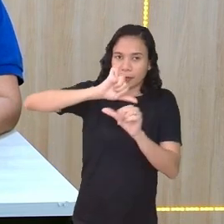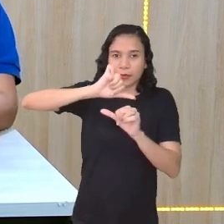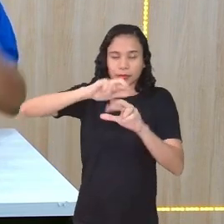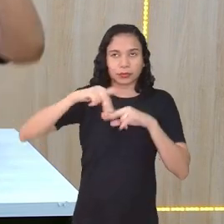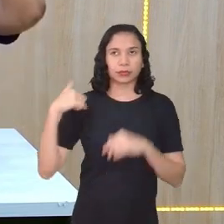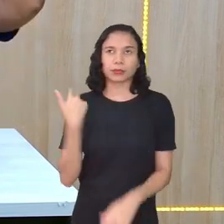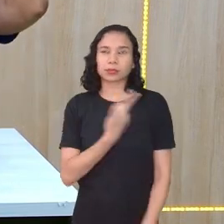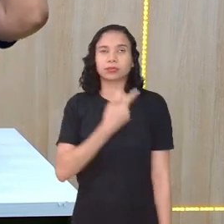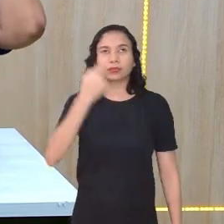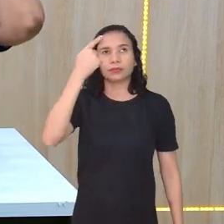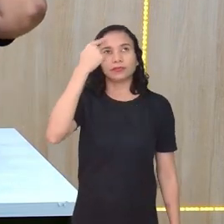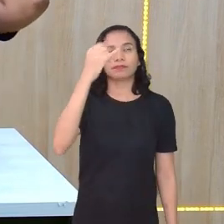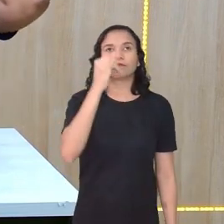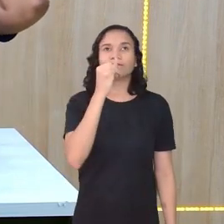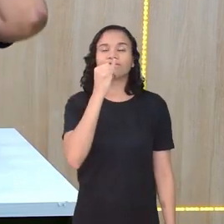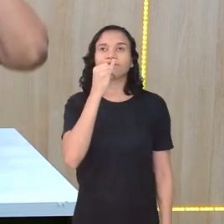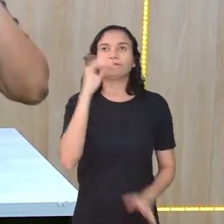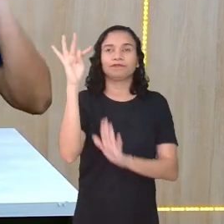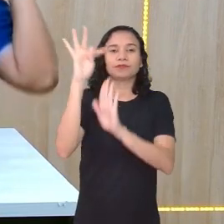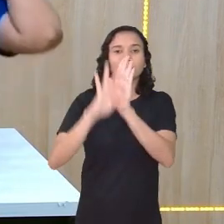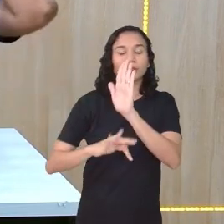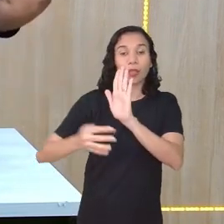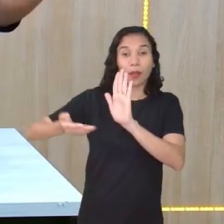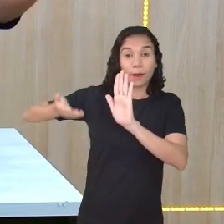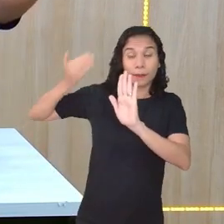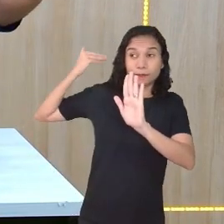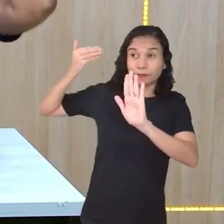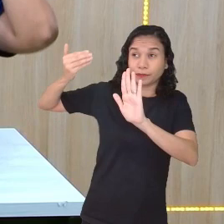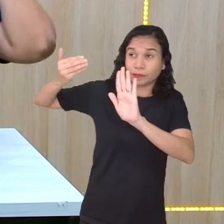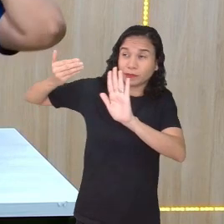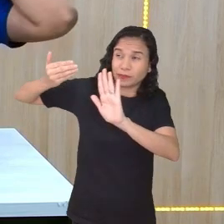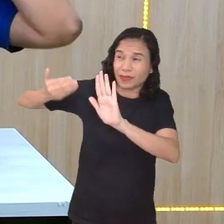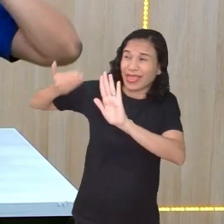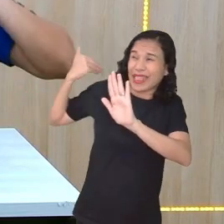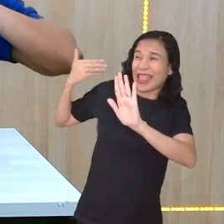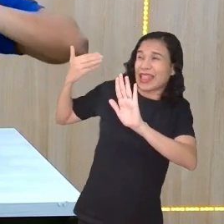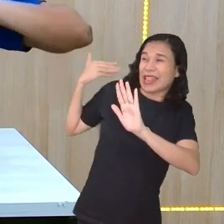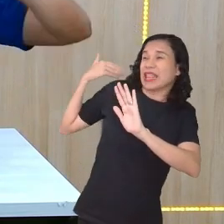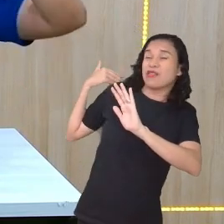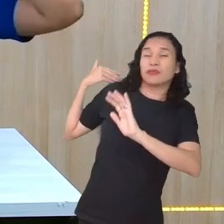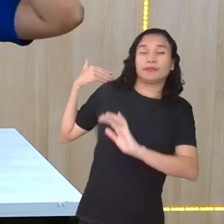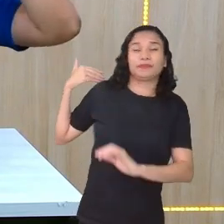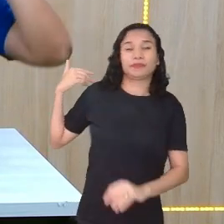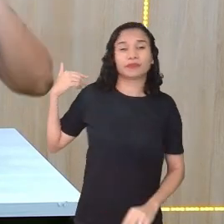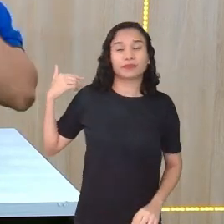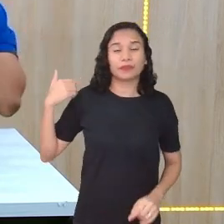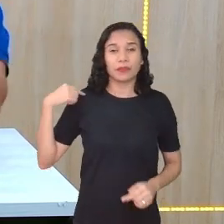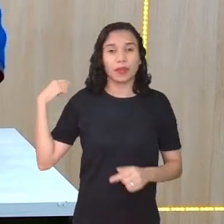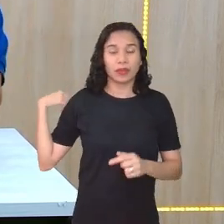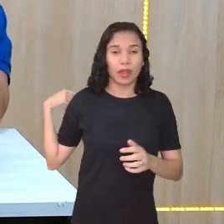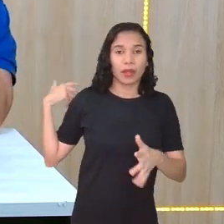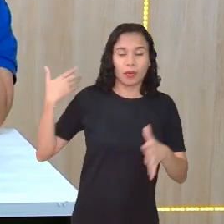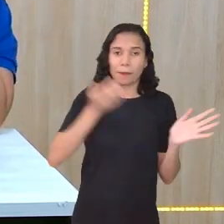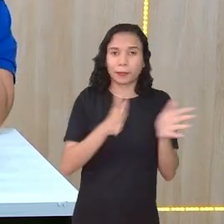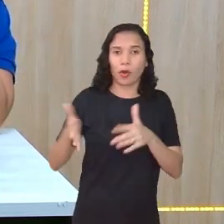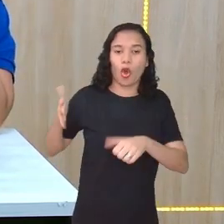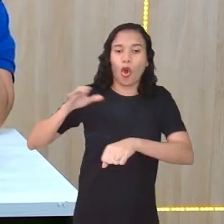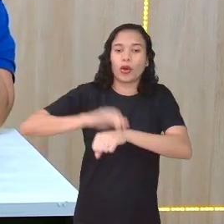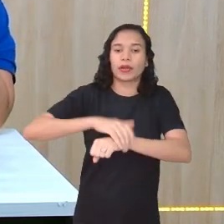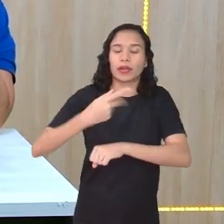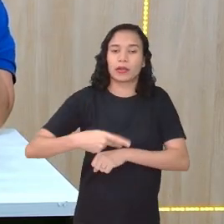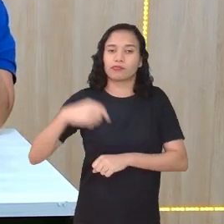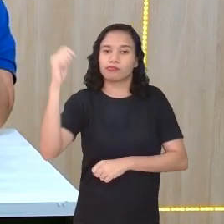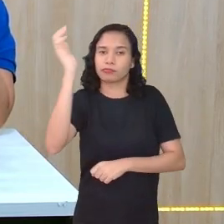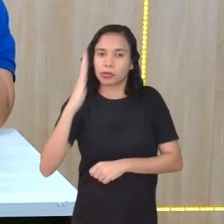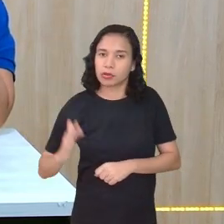se a gente recuperar textos que foram muito lá de trás, né? Ah, processo de colonização do Brasil, primeiros